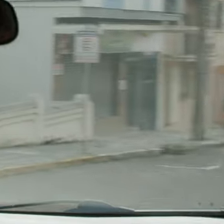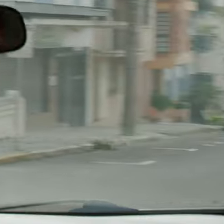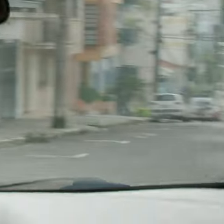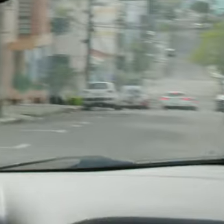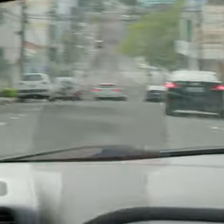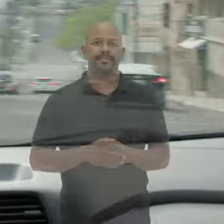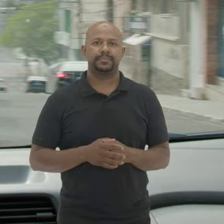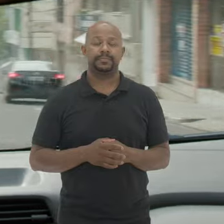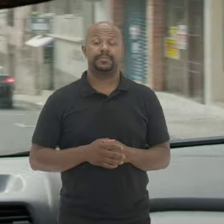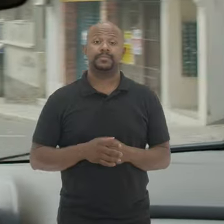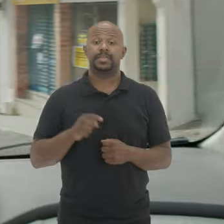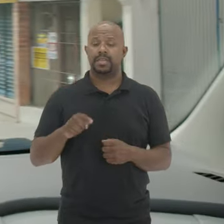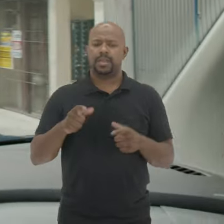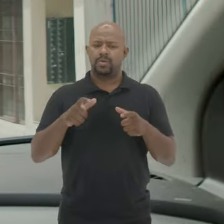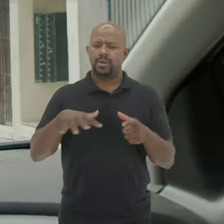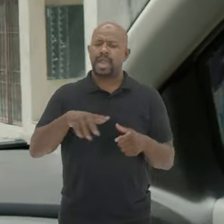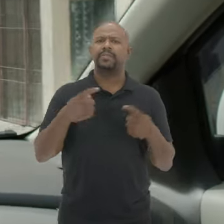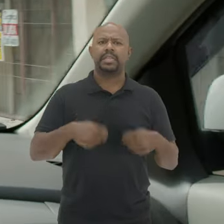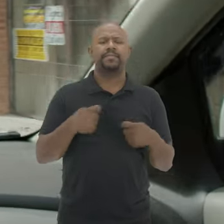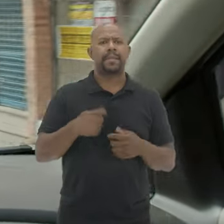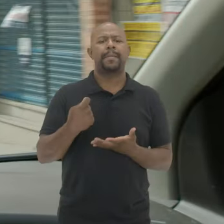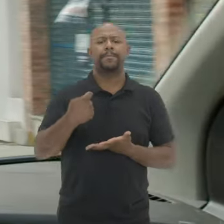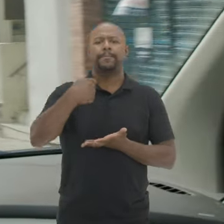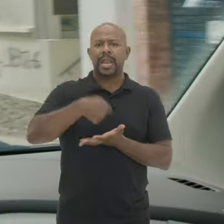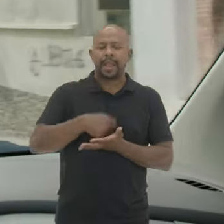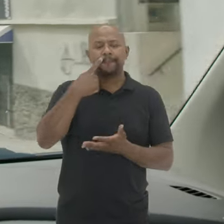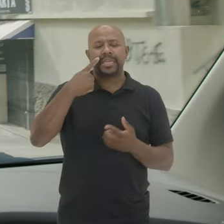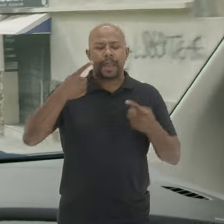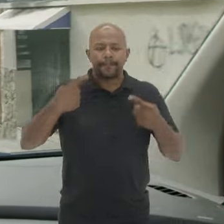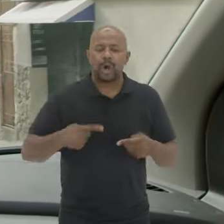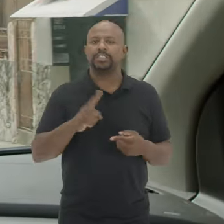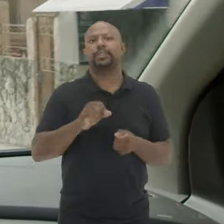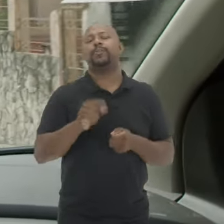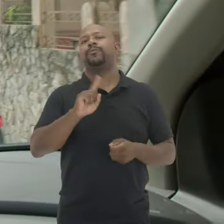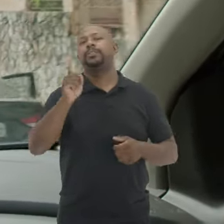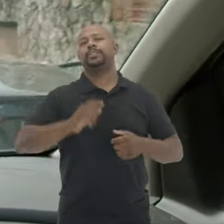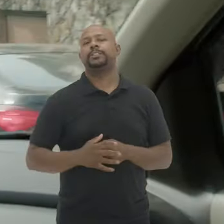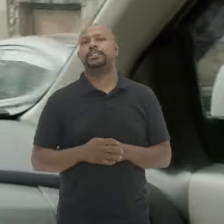uma rua Aquele lugar Que alguém Vai ter que me pagar Pela aposta Que eu não fiz